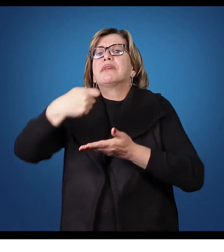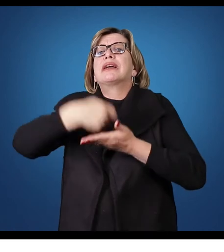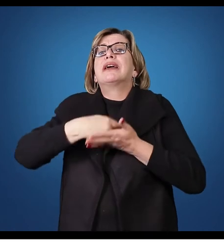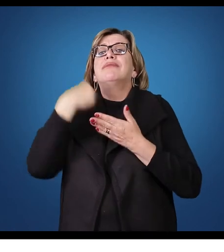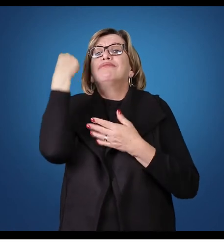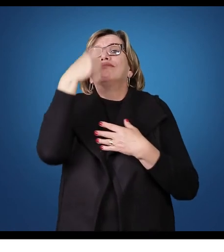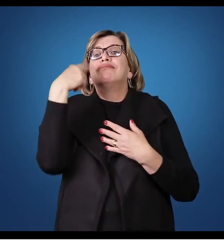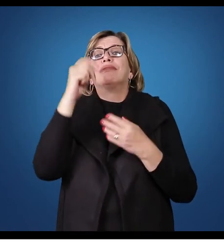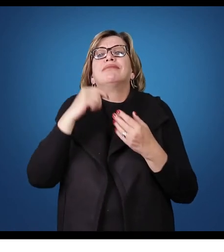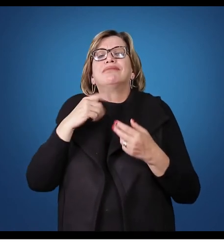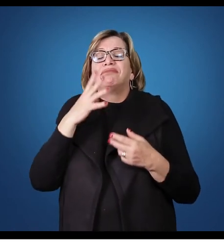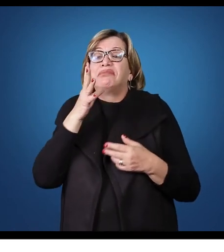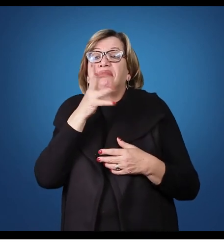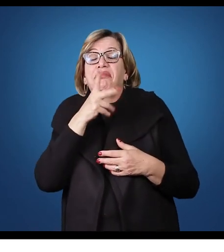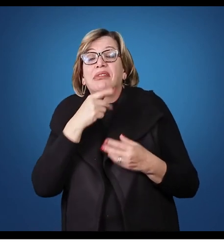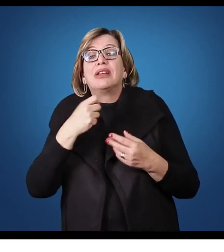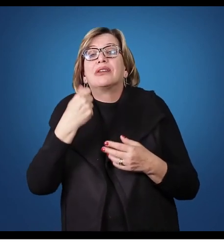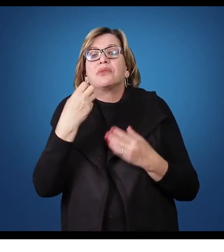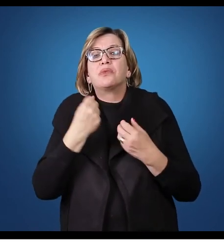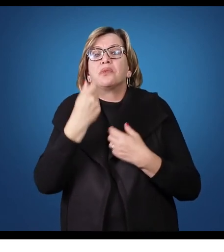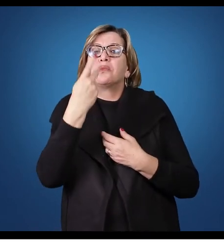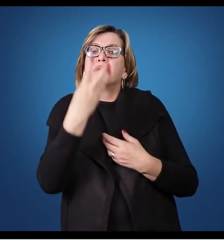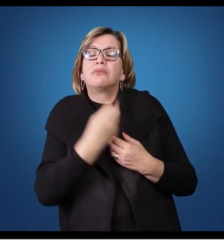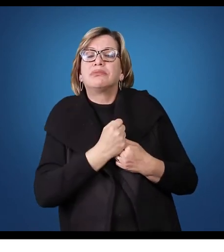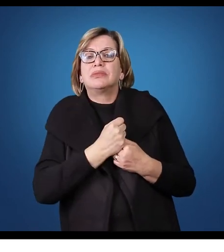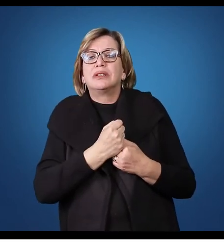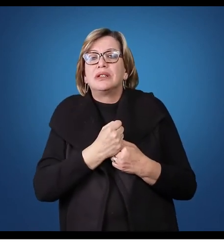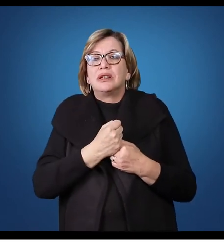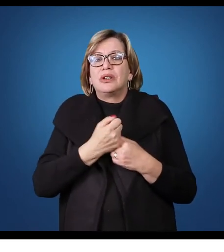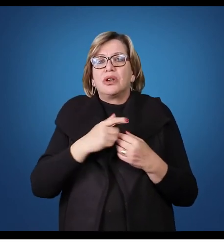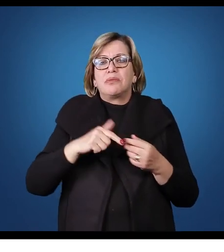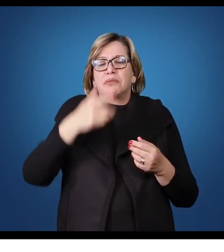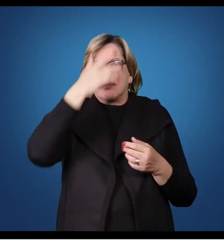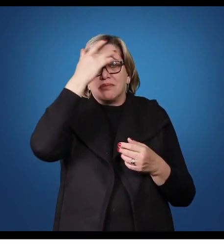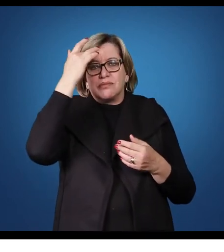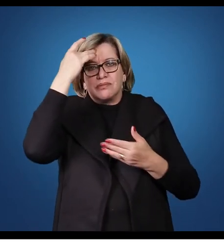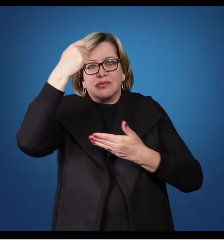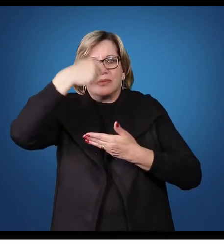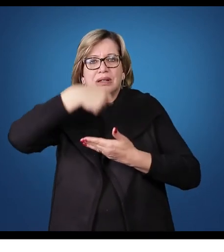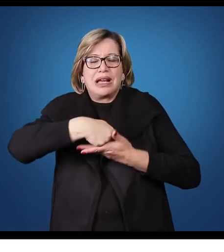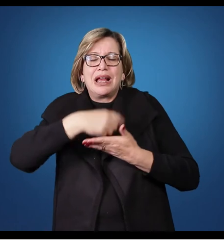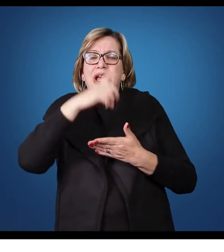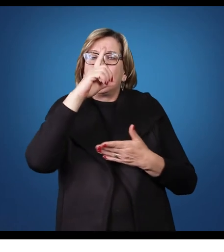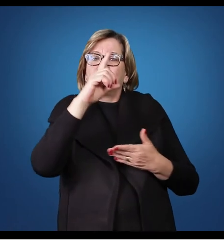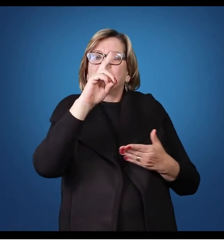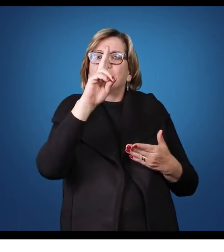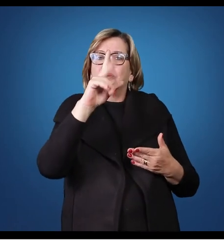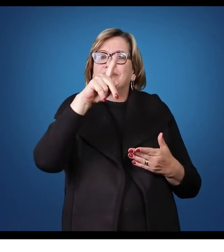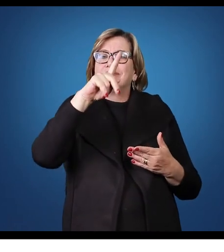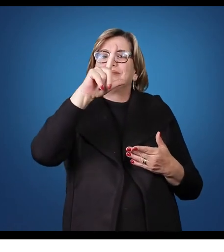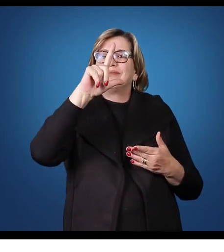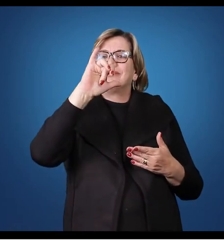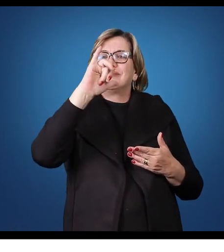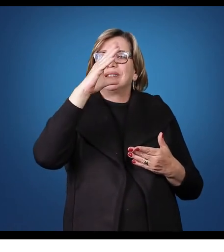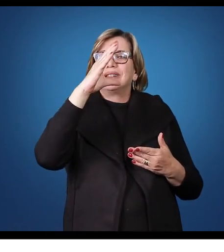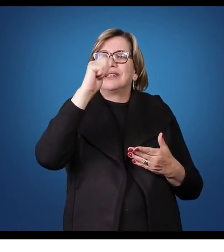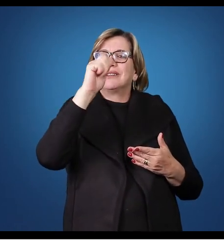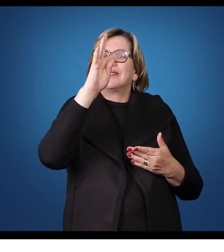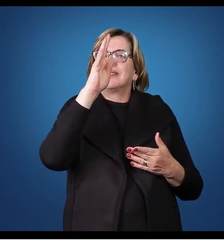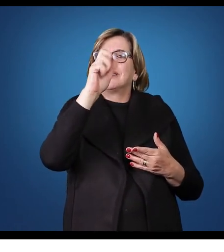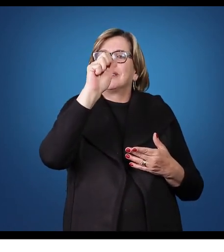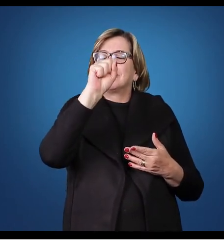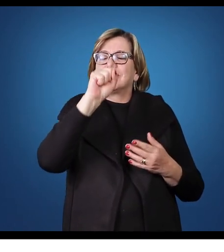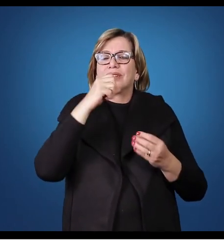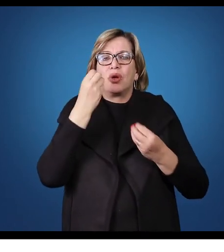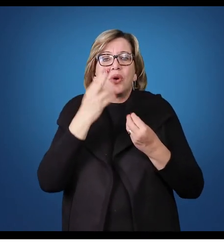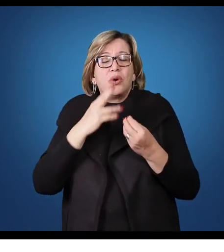minhas contas dos meus clientes, as minhas duplicatas a receber? Quanto tempo